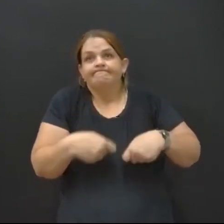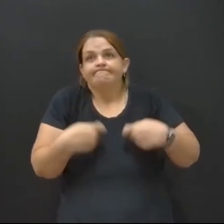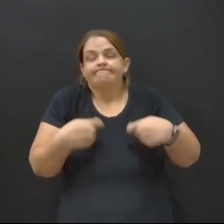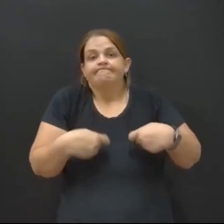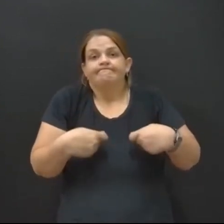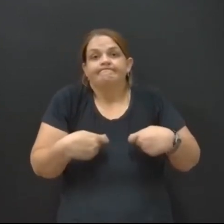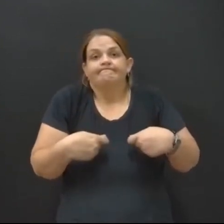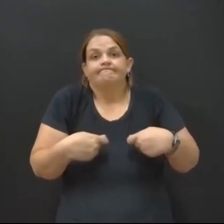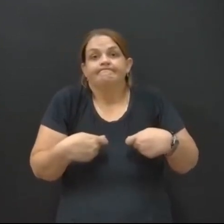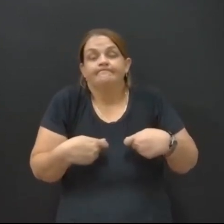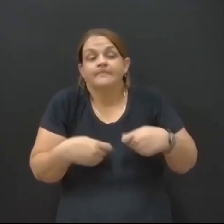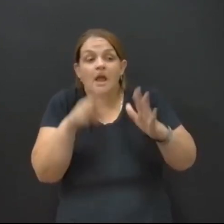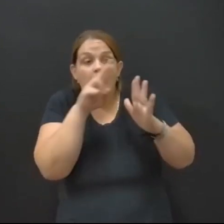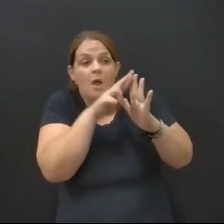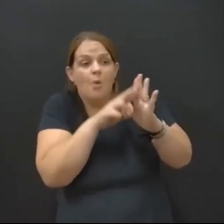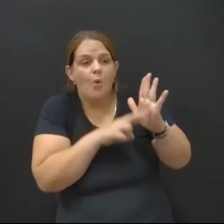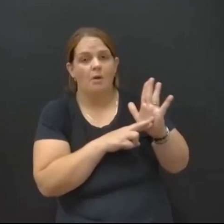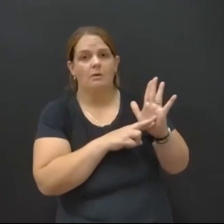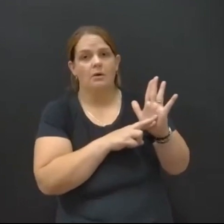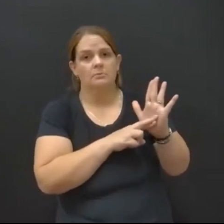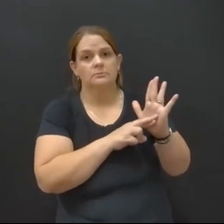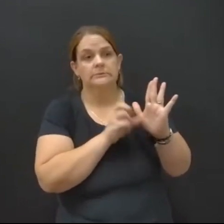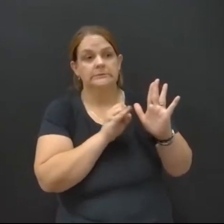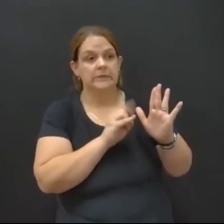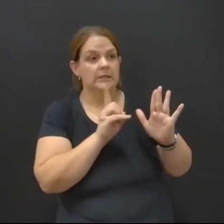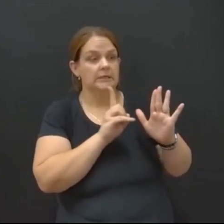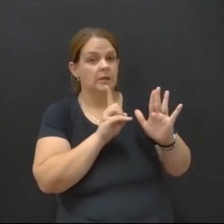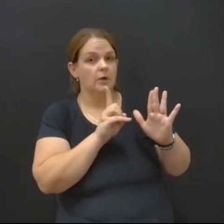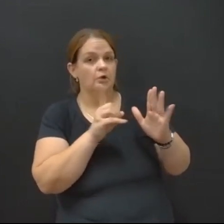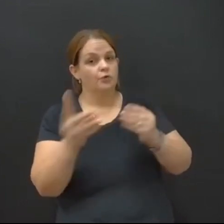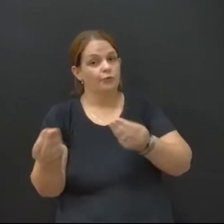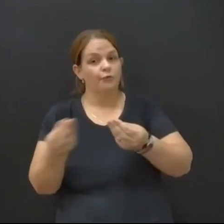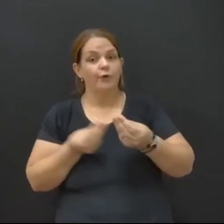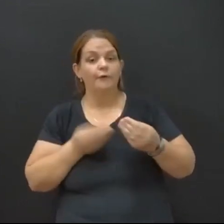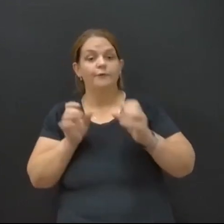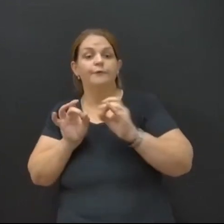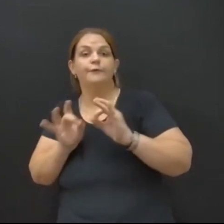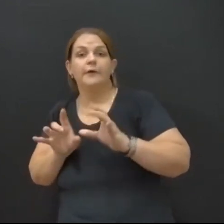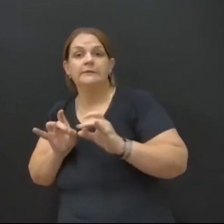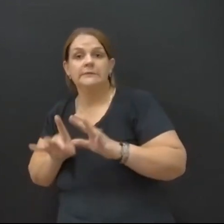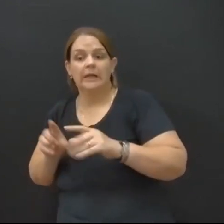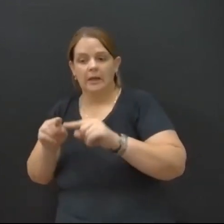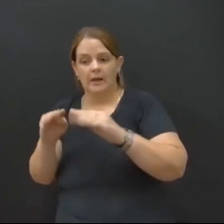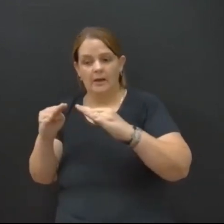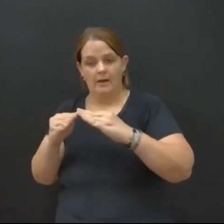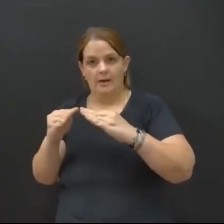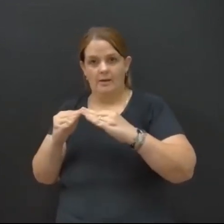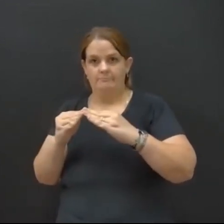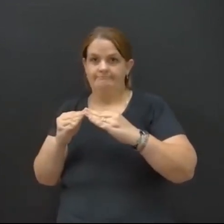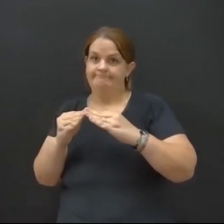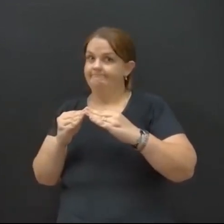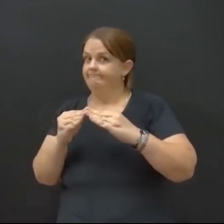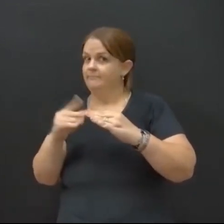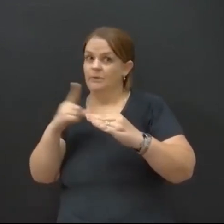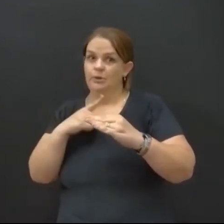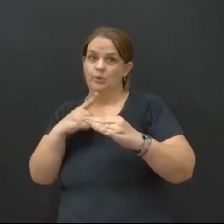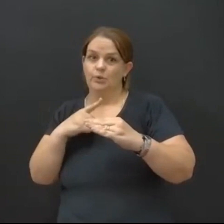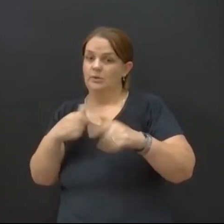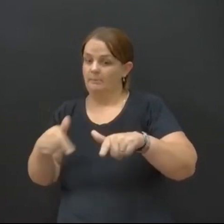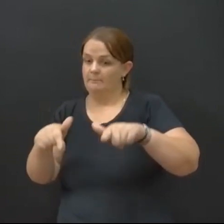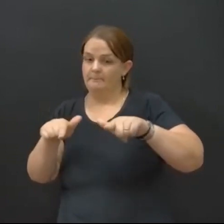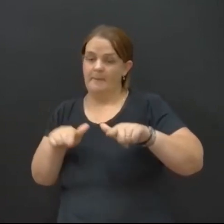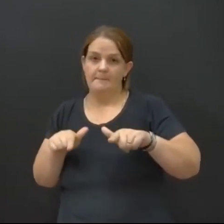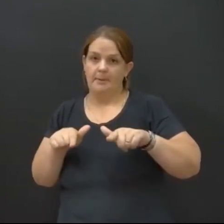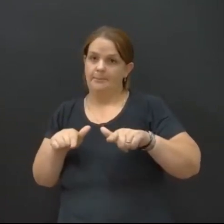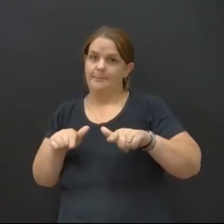regularizar, porque caso contrário, se tu vieres a vender a tua propriedade, tu não terás o hábito, tu